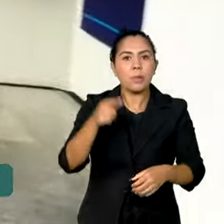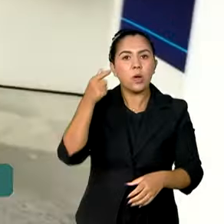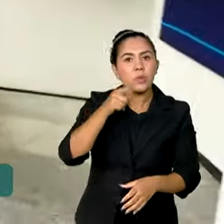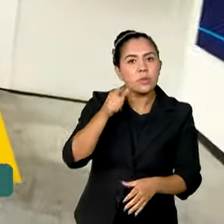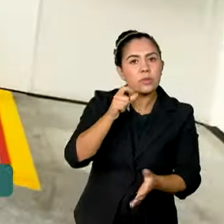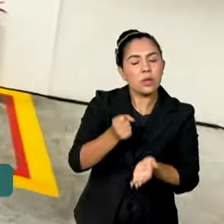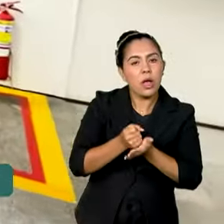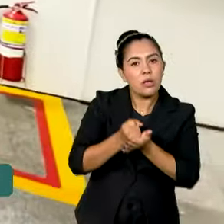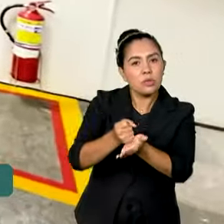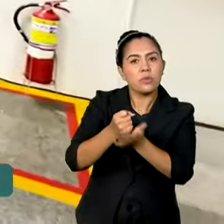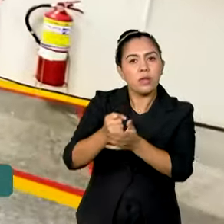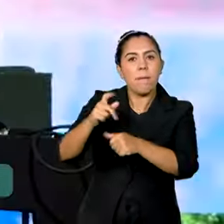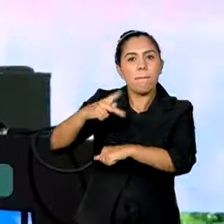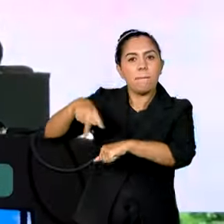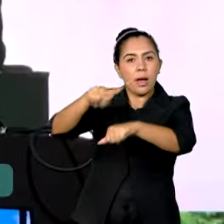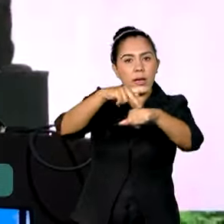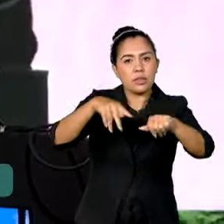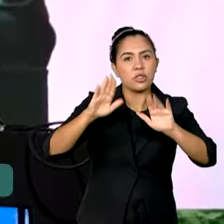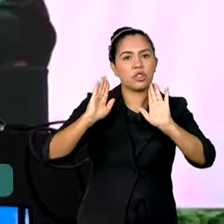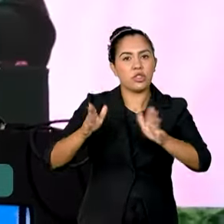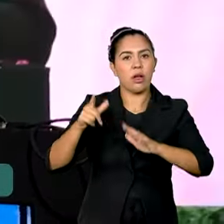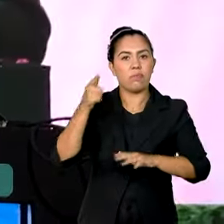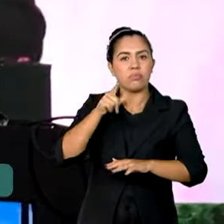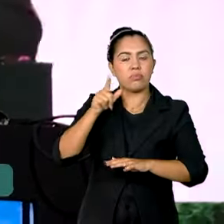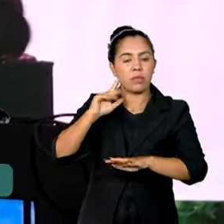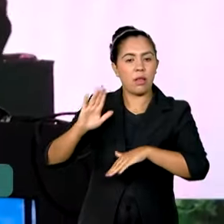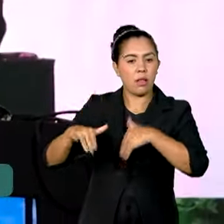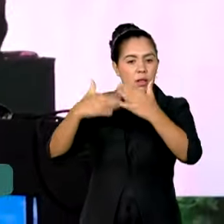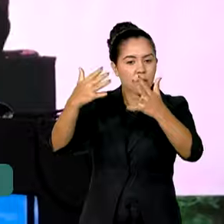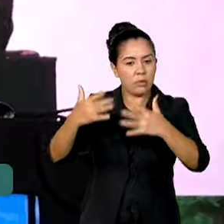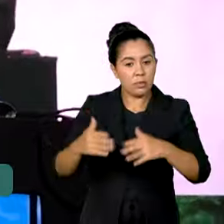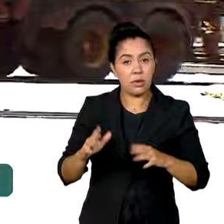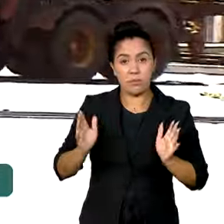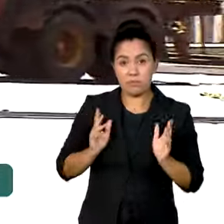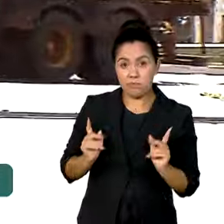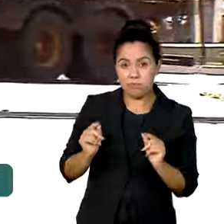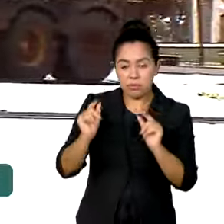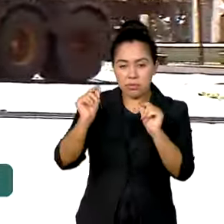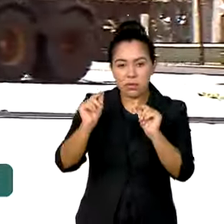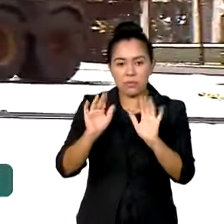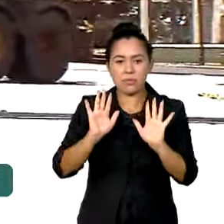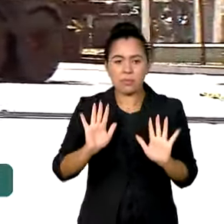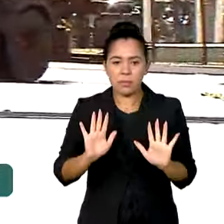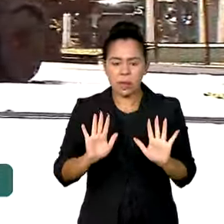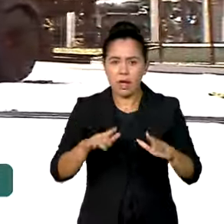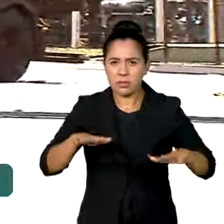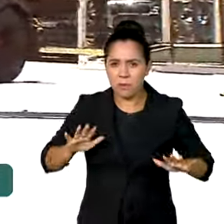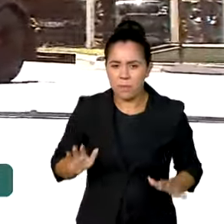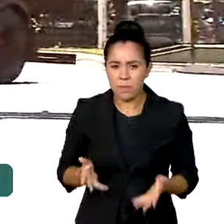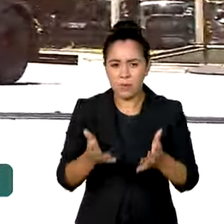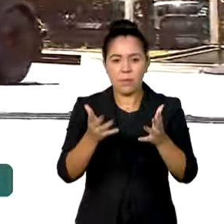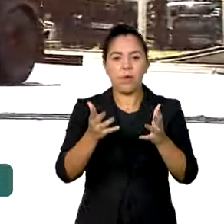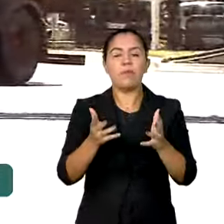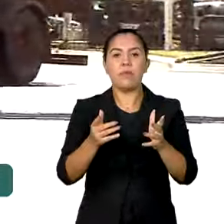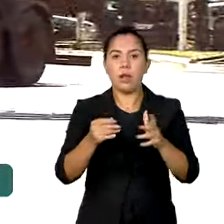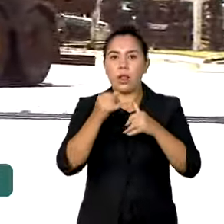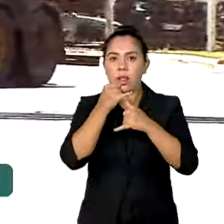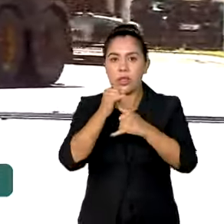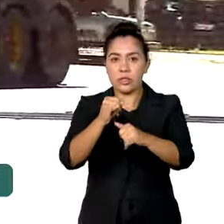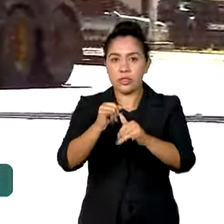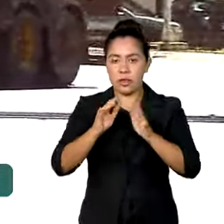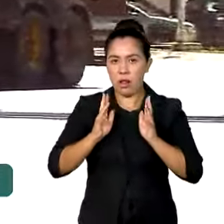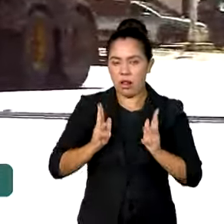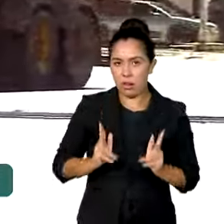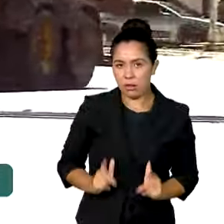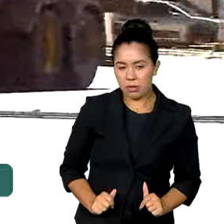subdesenvolvidos. Ao ser perguntado se não existe uma contradição entre promover energias limpas e continuar